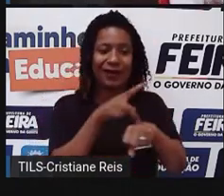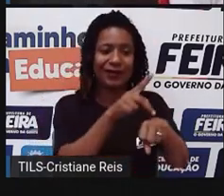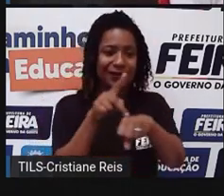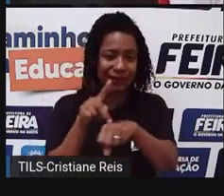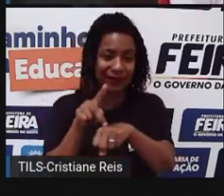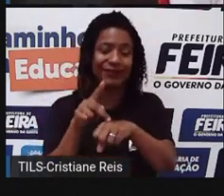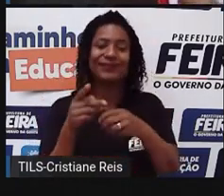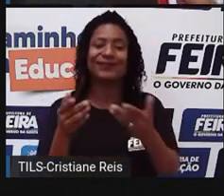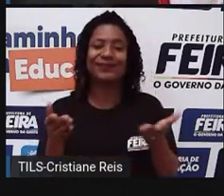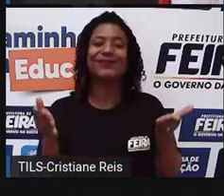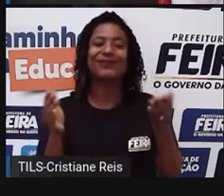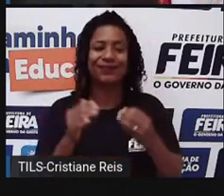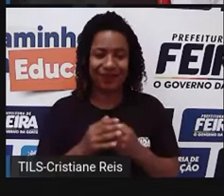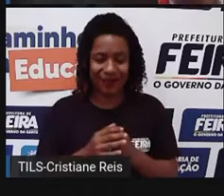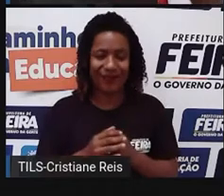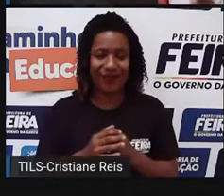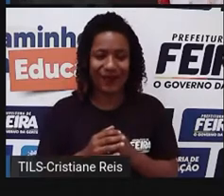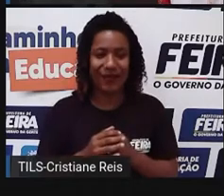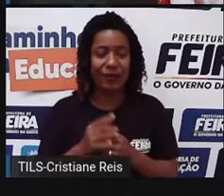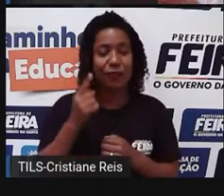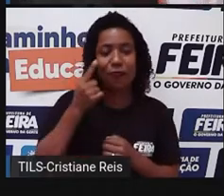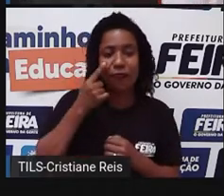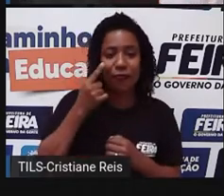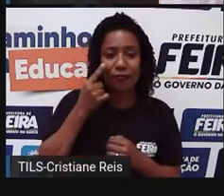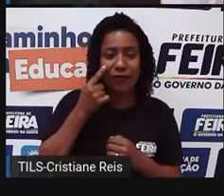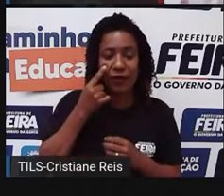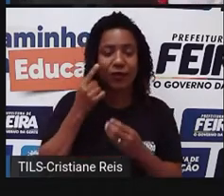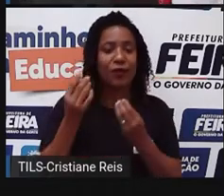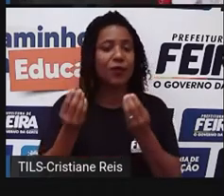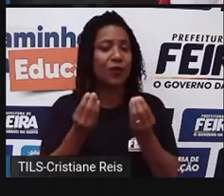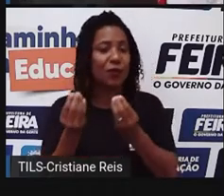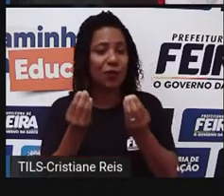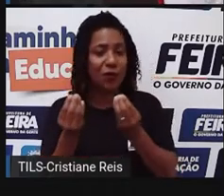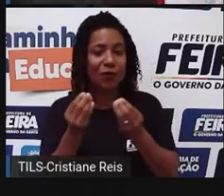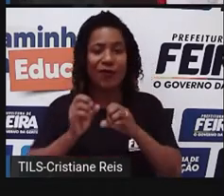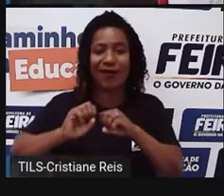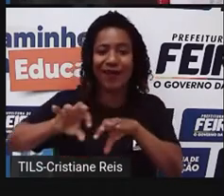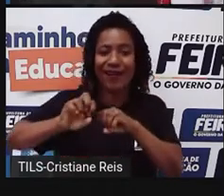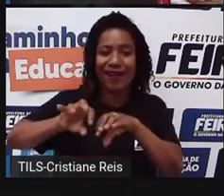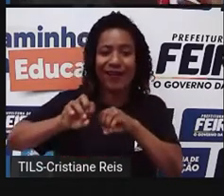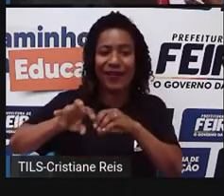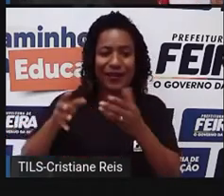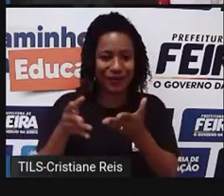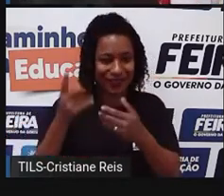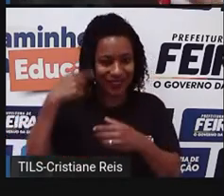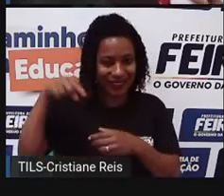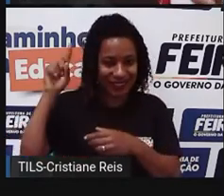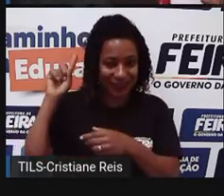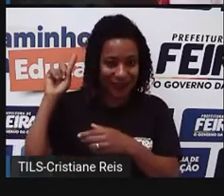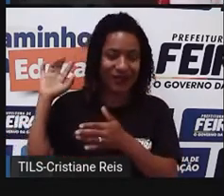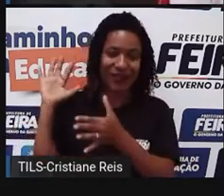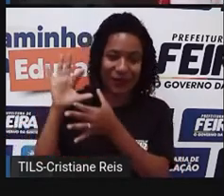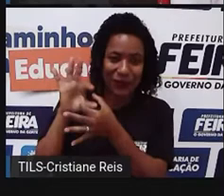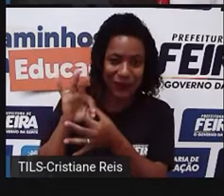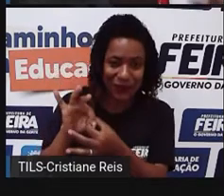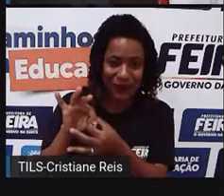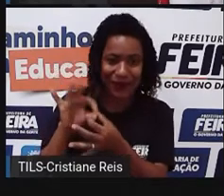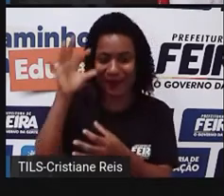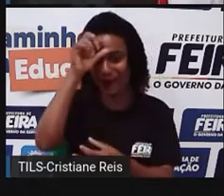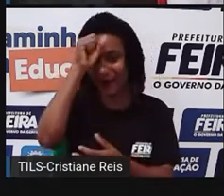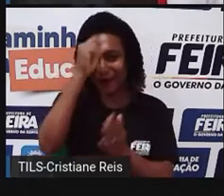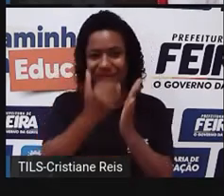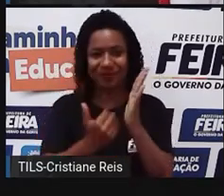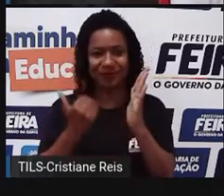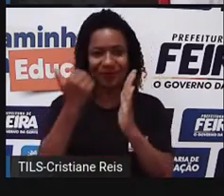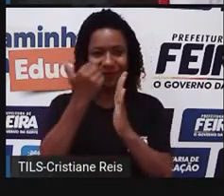justamente para você ter uma noção melhor da aula de hoje. Aí a Pro botou essa imagem aí, né, com algumas